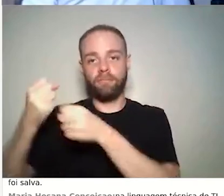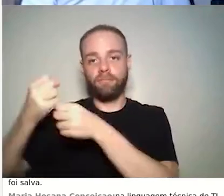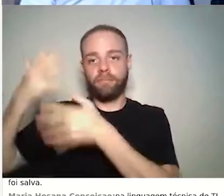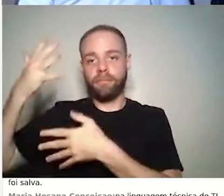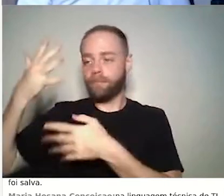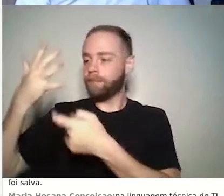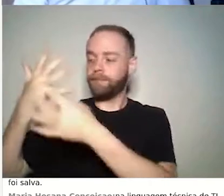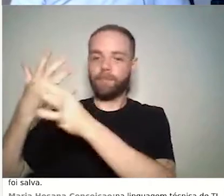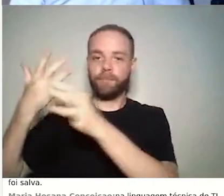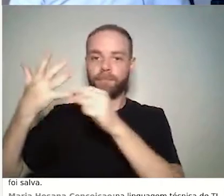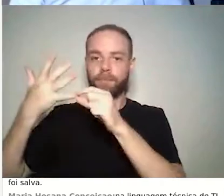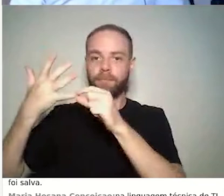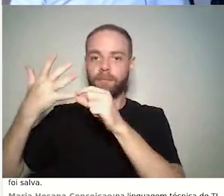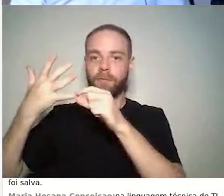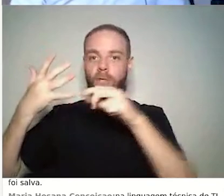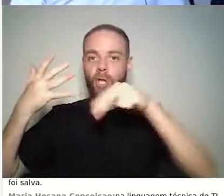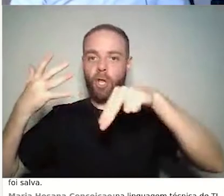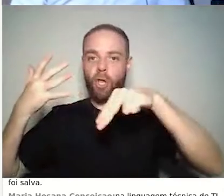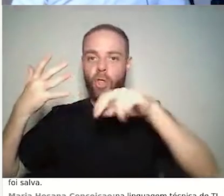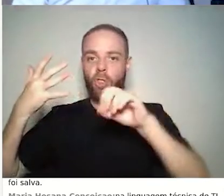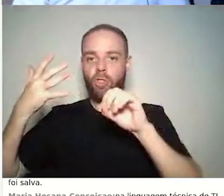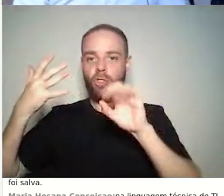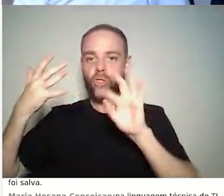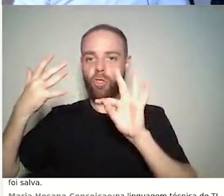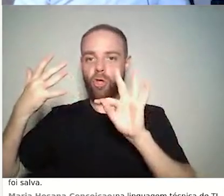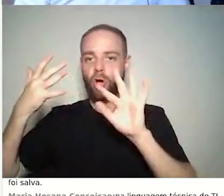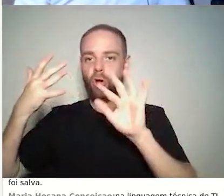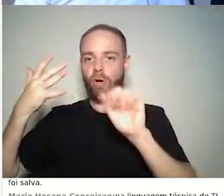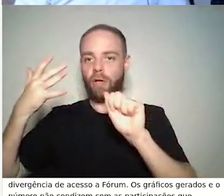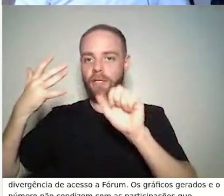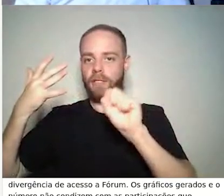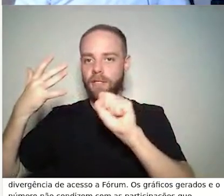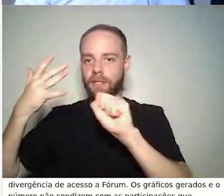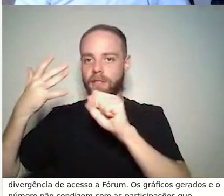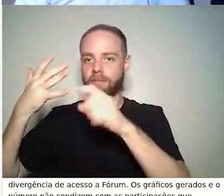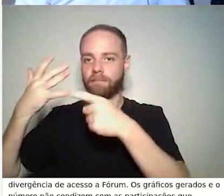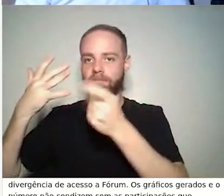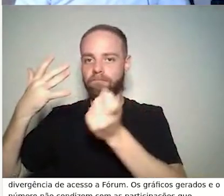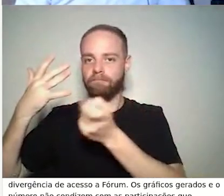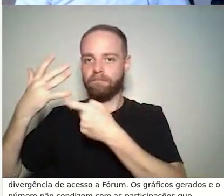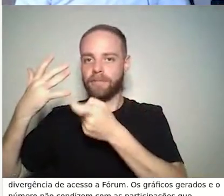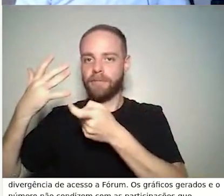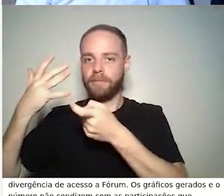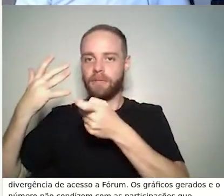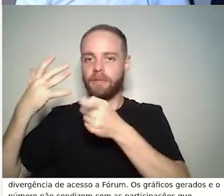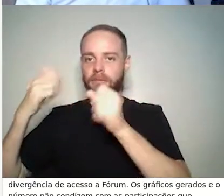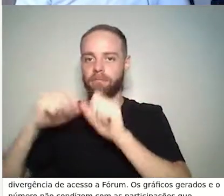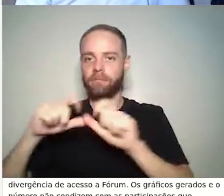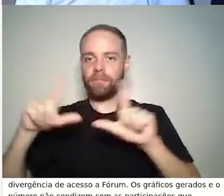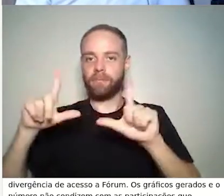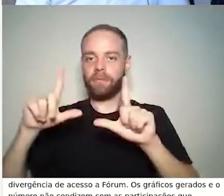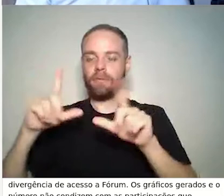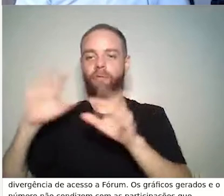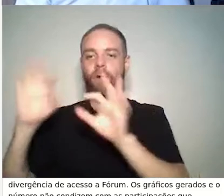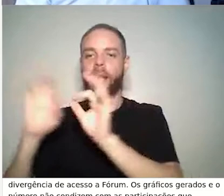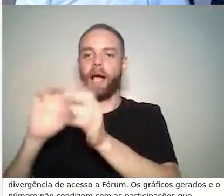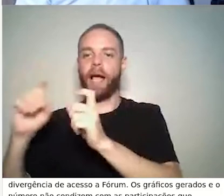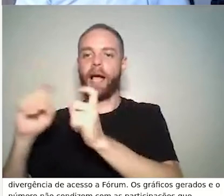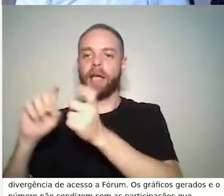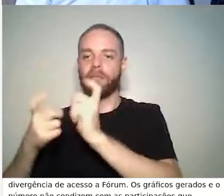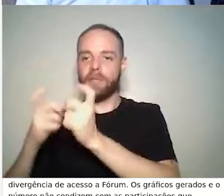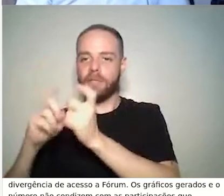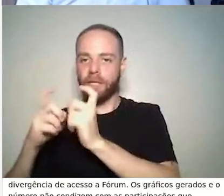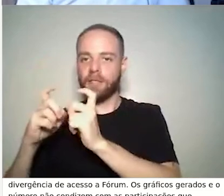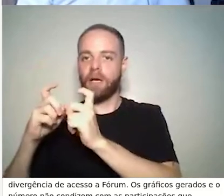mostrá-lo de uma vez, que é o gráfico de notas. Eu vou em administração, relatórios, gráfico de